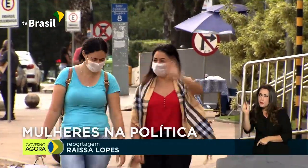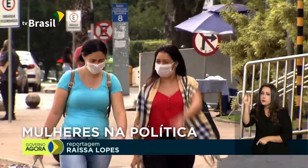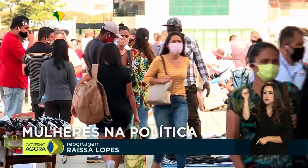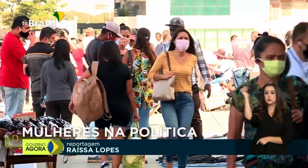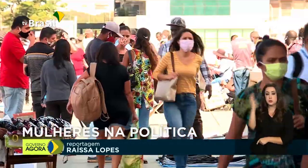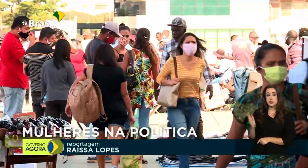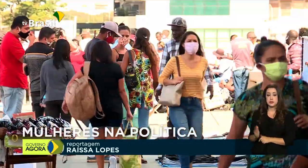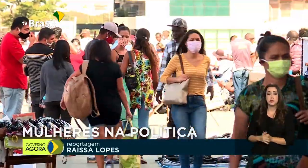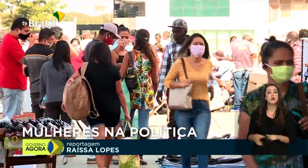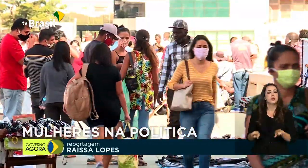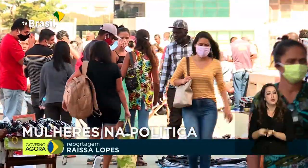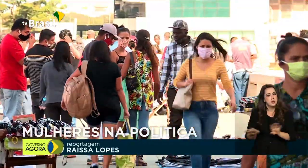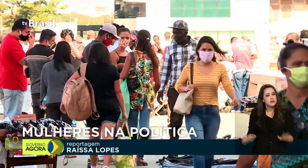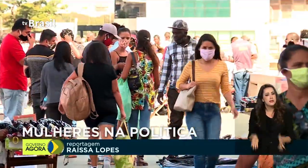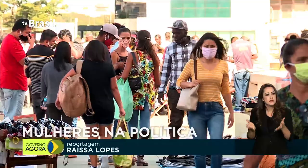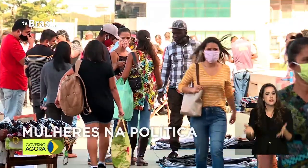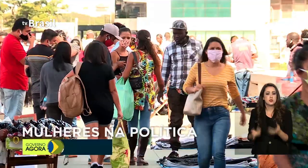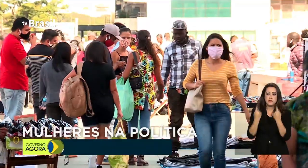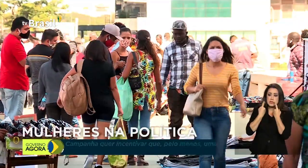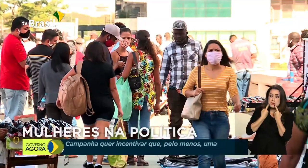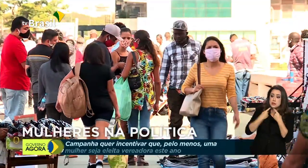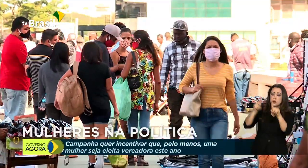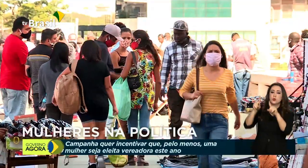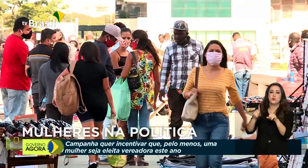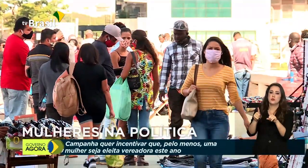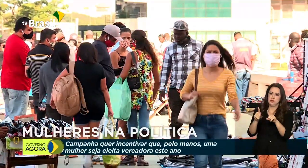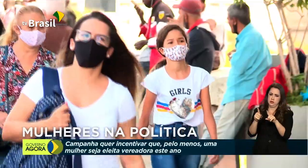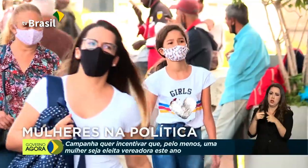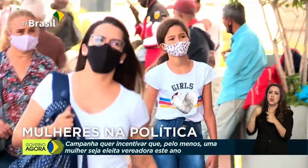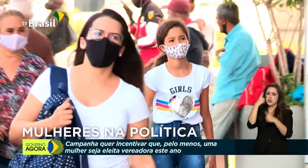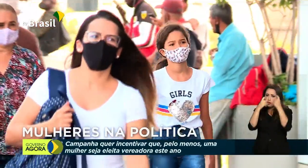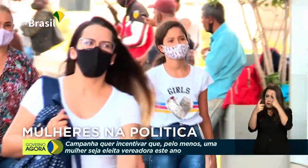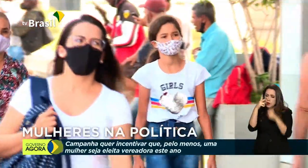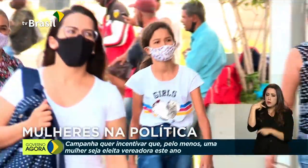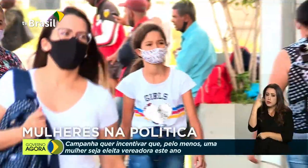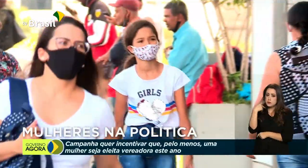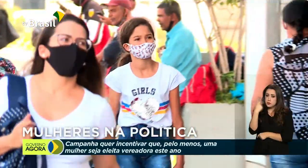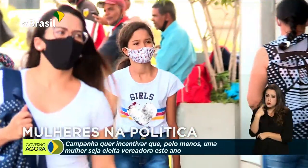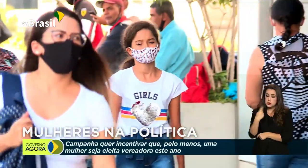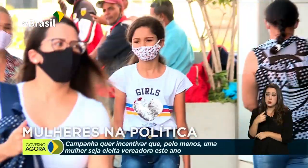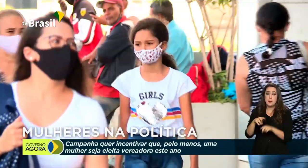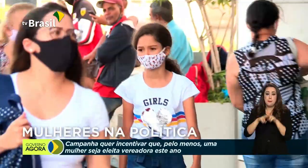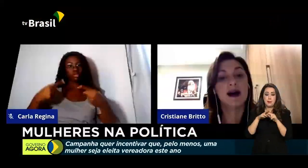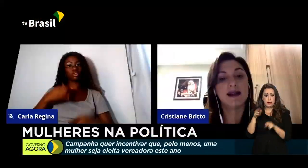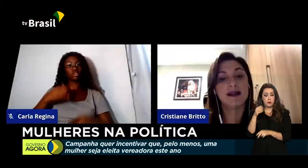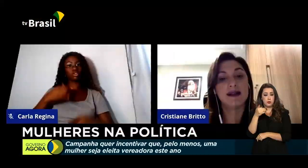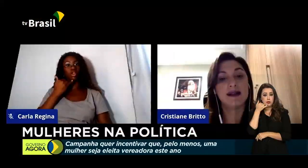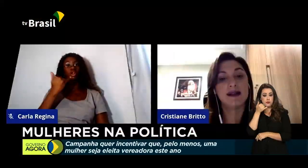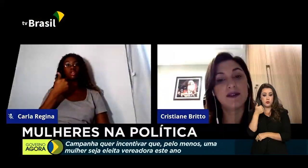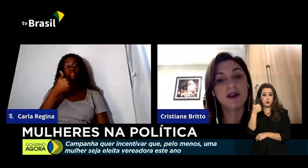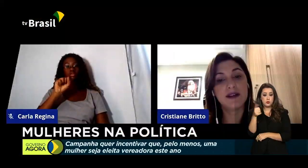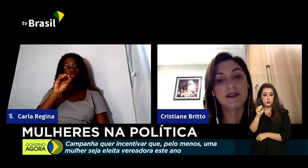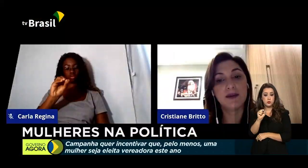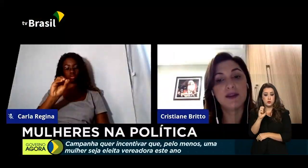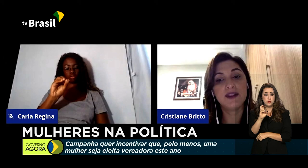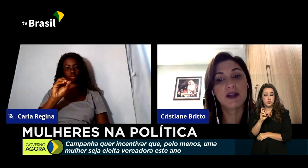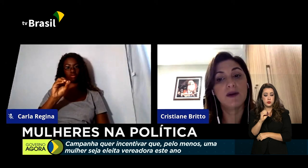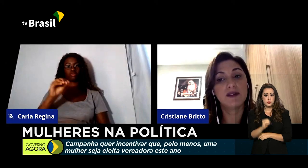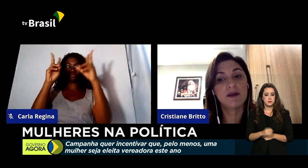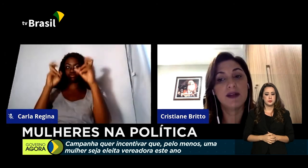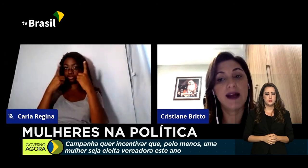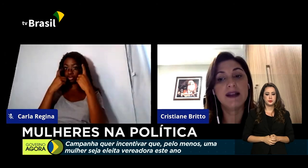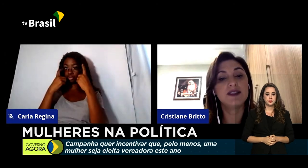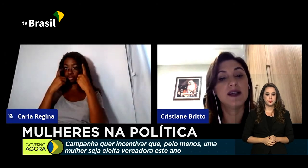ação também pretende incentivar as denúncias de violência política por meio do Disque 180. A temática da violência